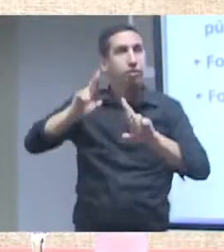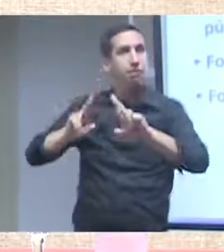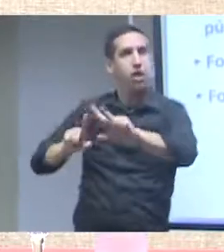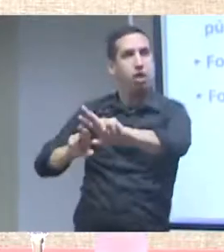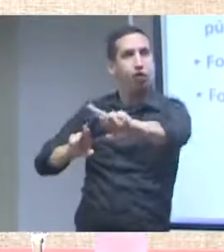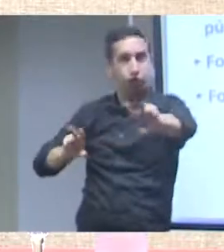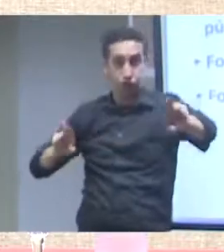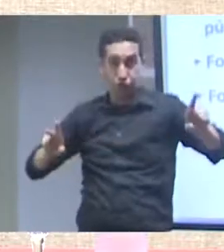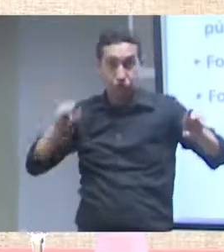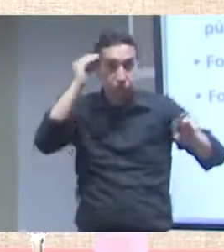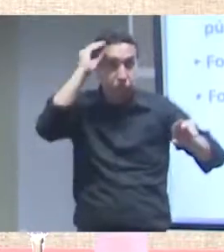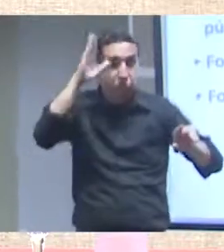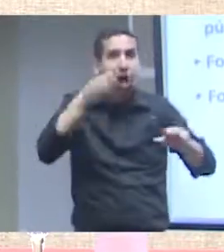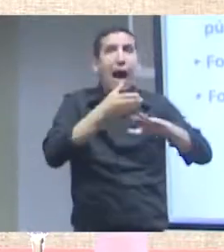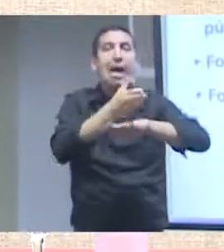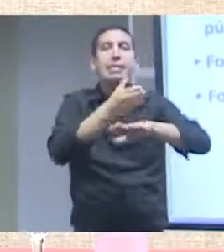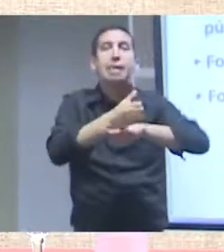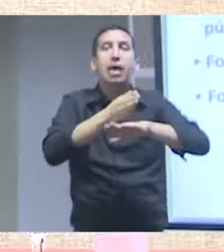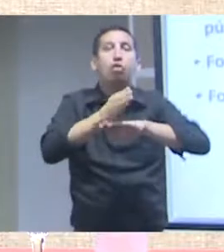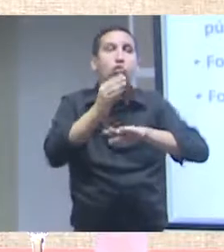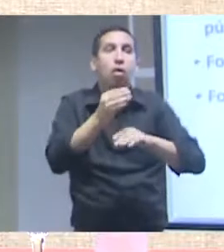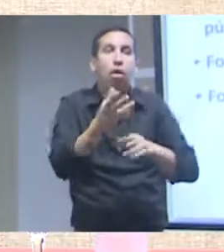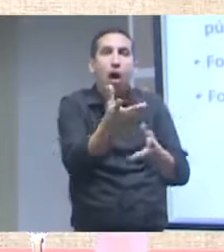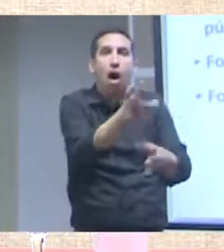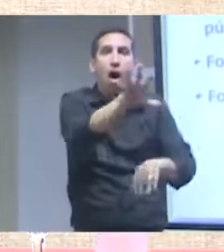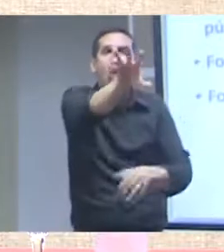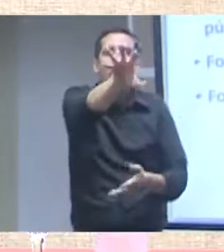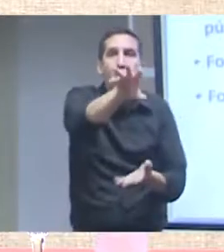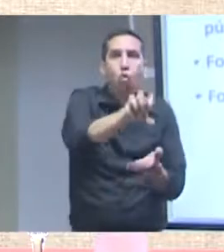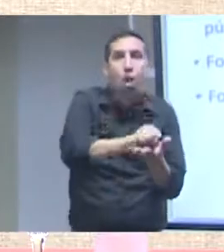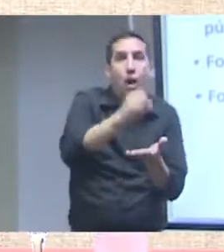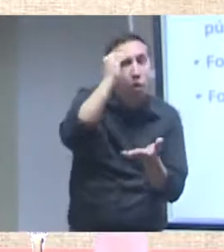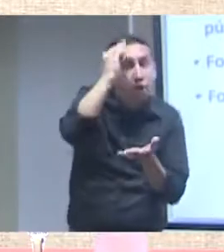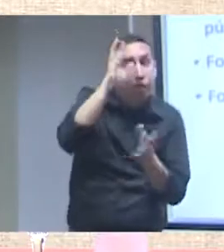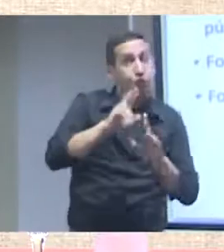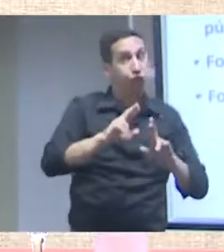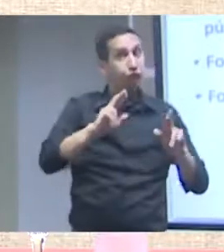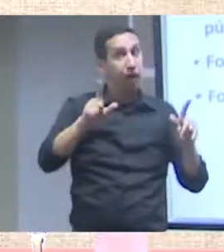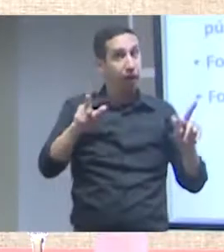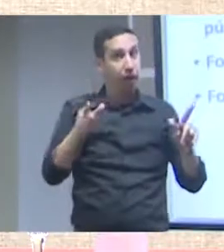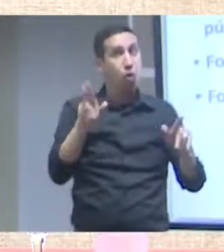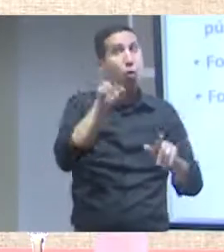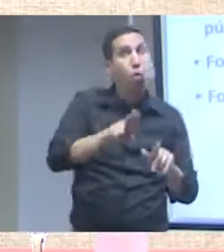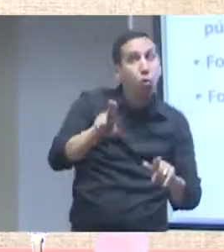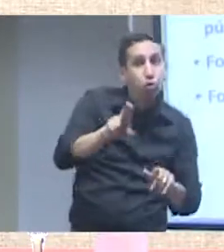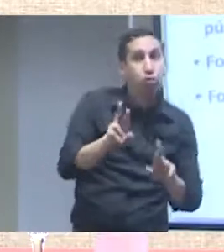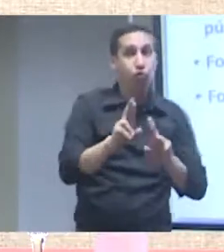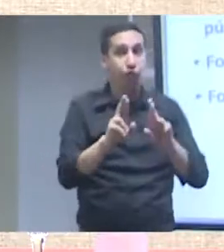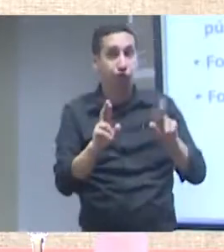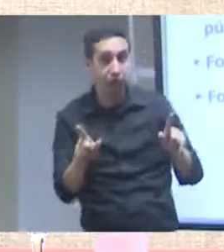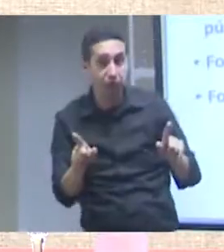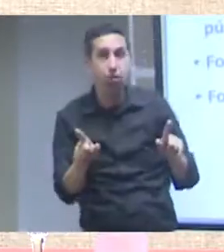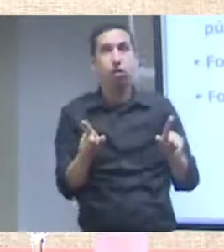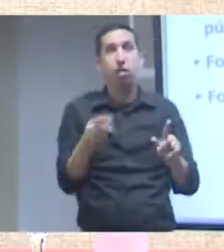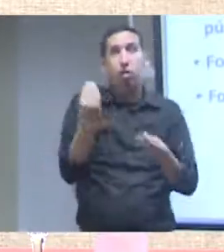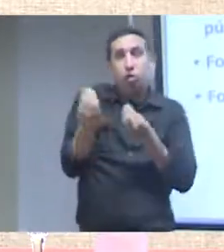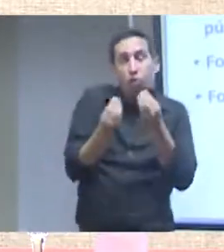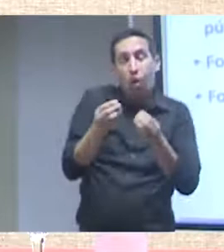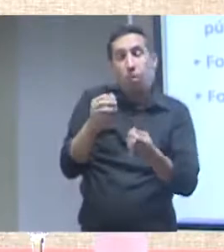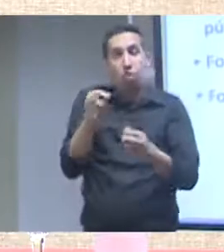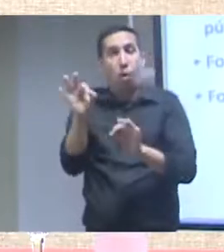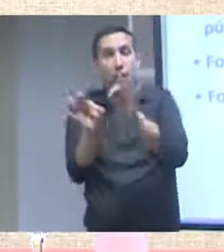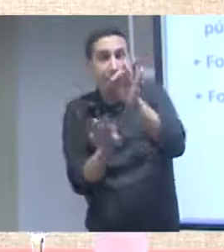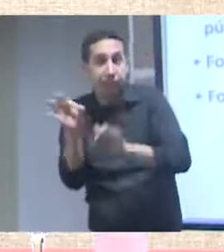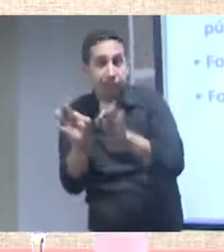a essas ferramentas para entender, para analisar, para mobilizar os dados. Como é que a gente faz uma governança